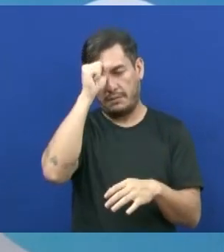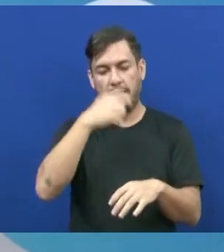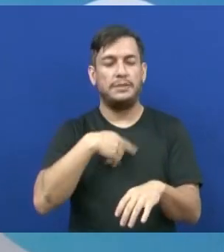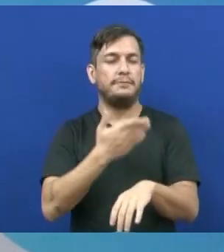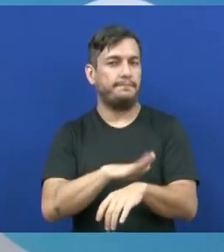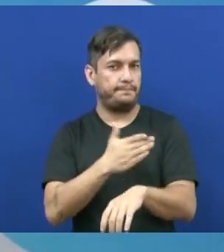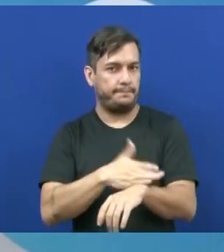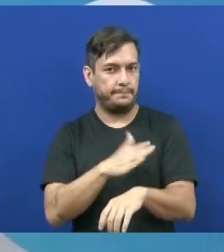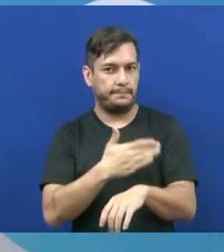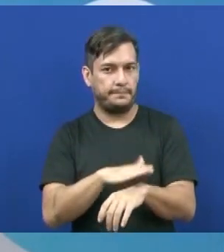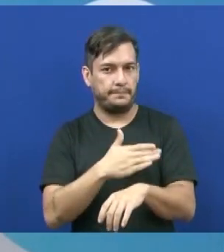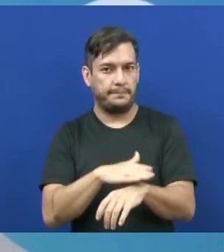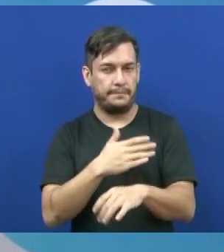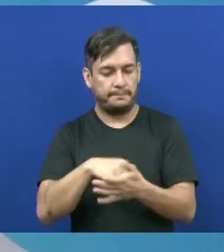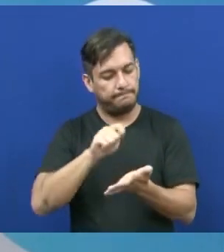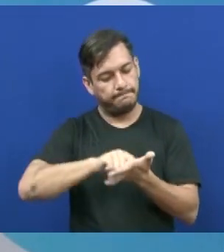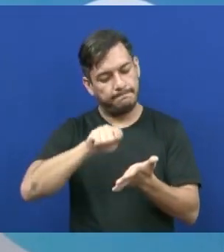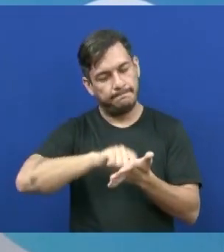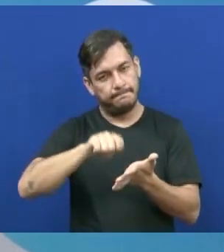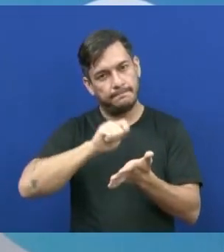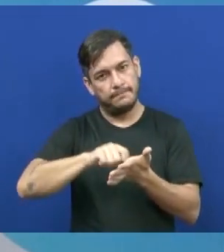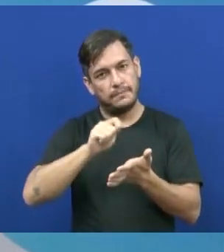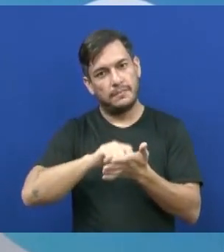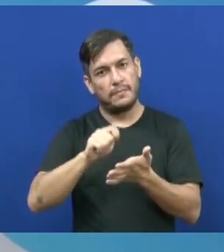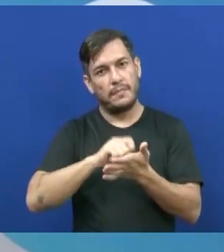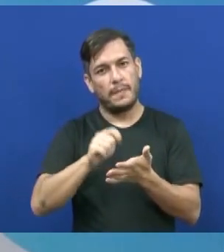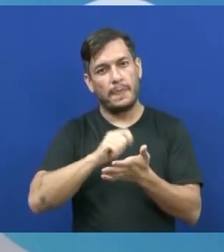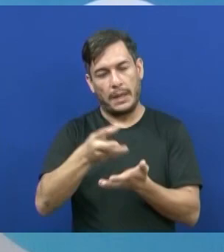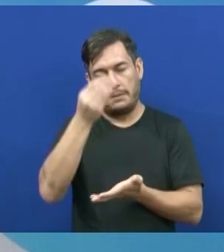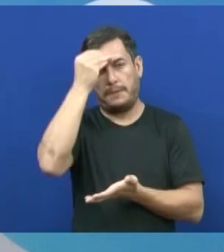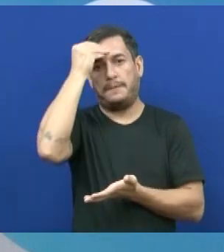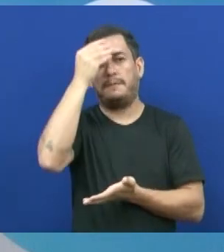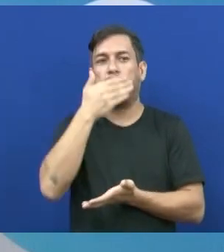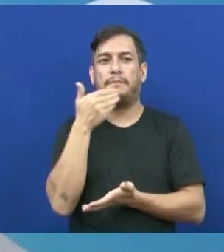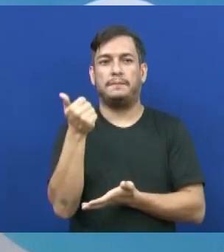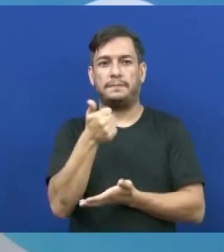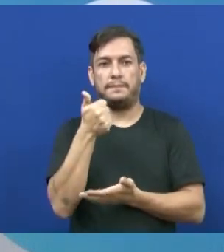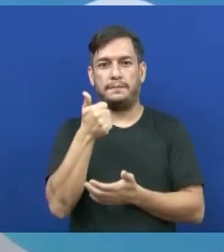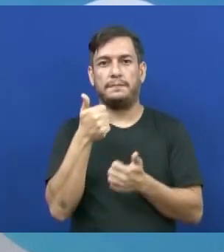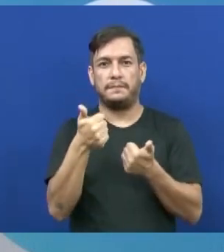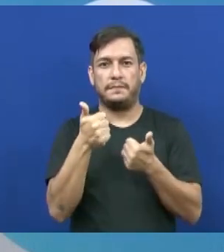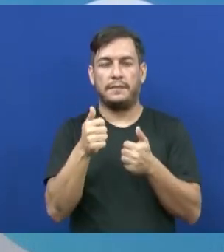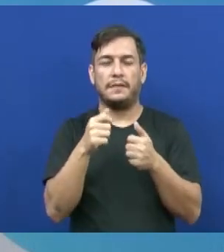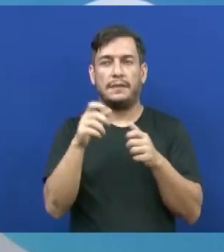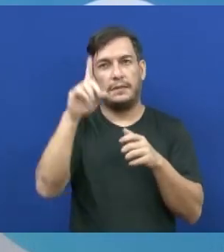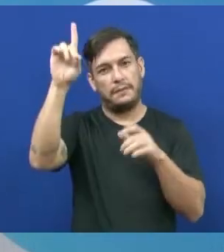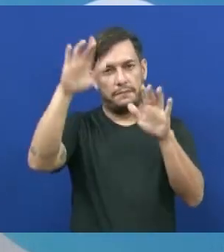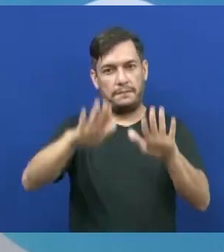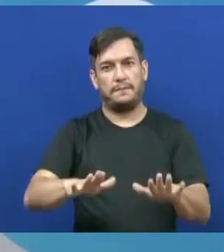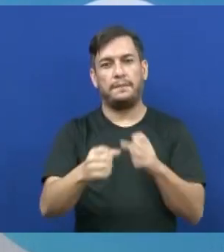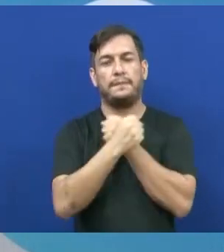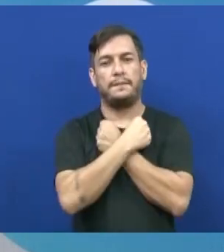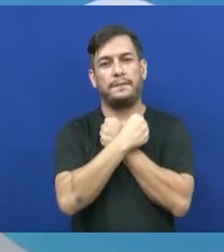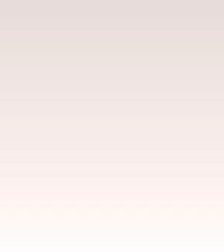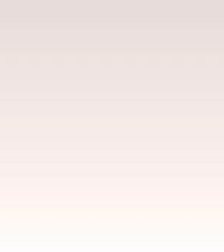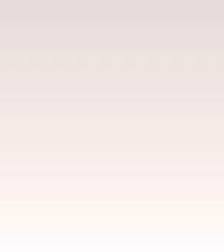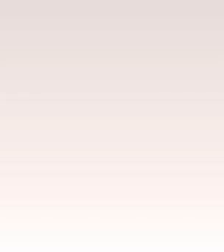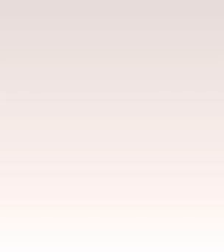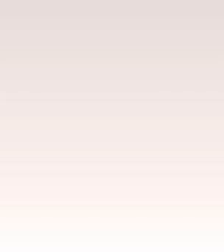pratica, a gente escreve, a gente acaba assimilando bem melhor, tá bom? Fiquem com Deus, um abraço. Bye, bye.